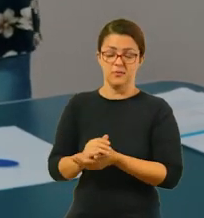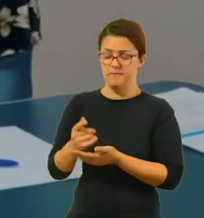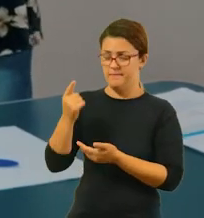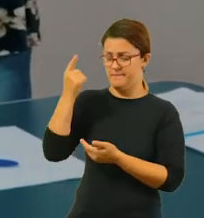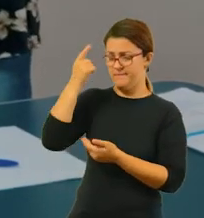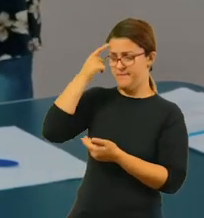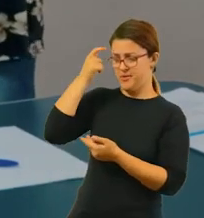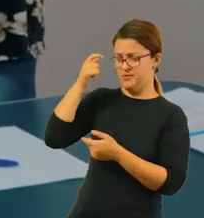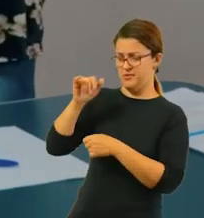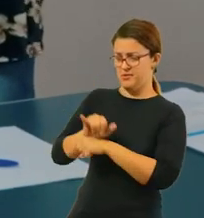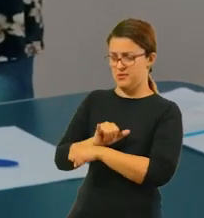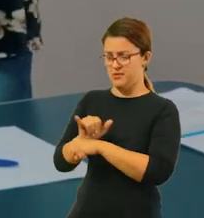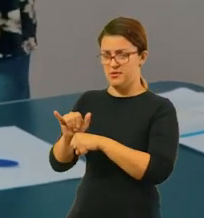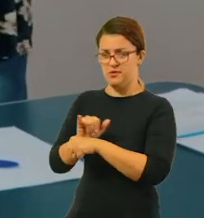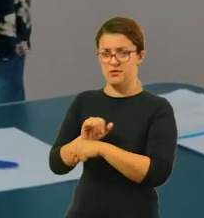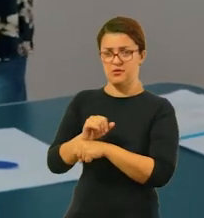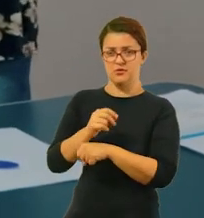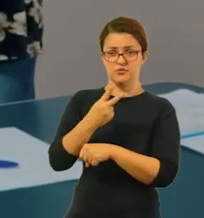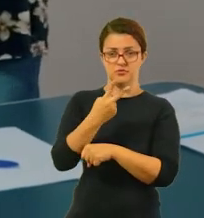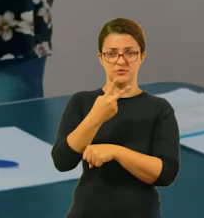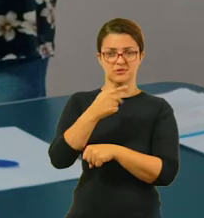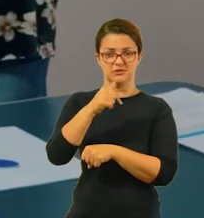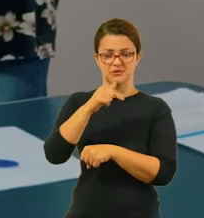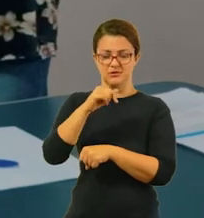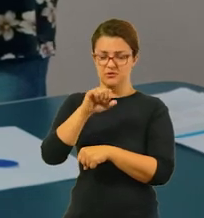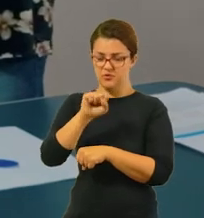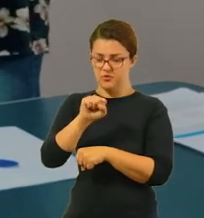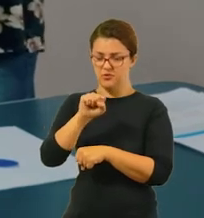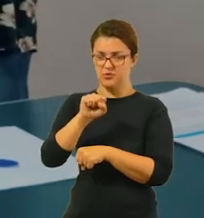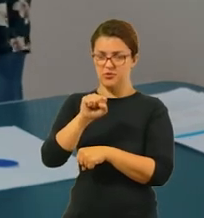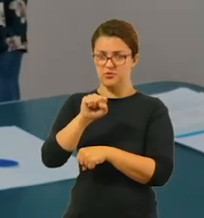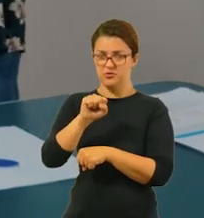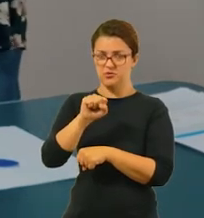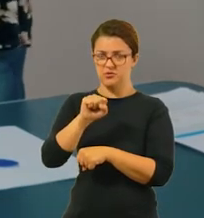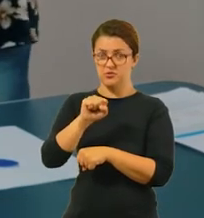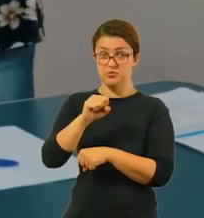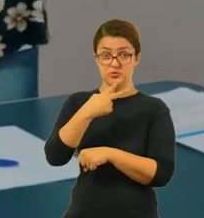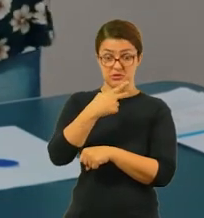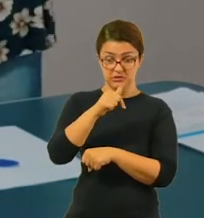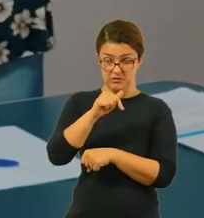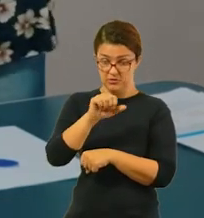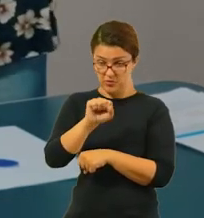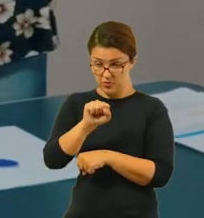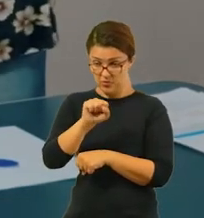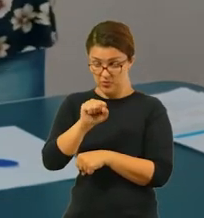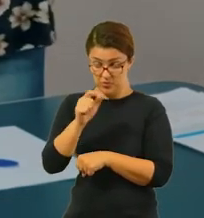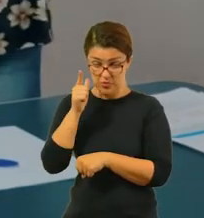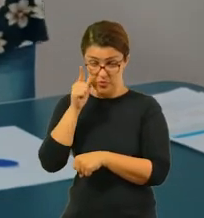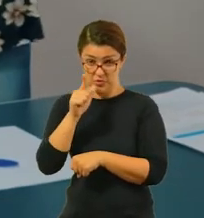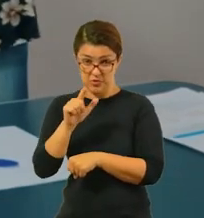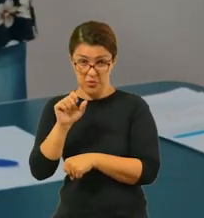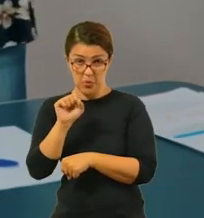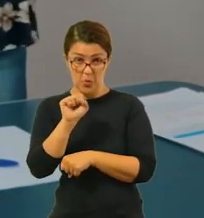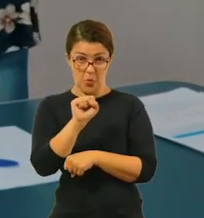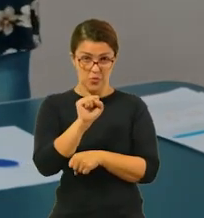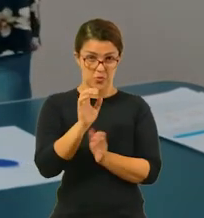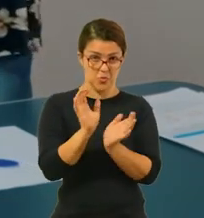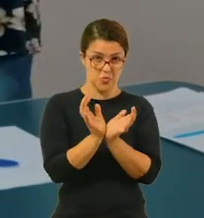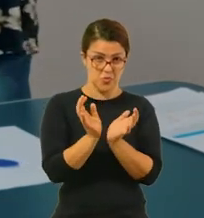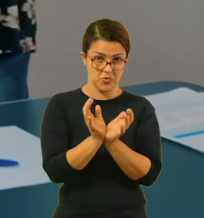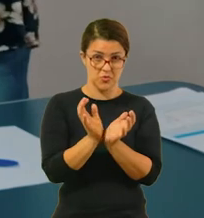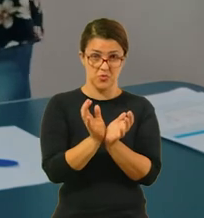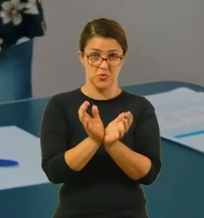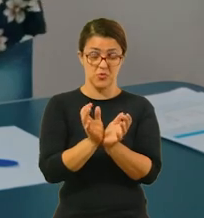essa questão. 278, mas somente entram 8 pessoas. Primeiro, vocês vão ter que descobrir